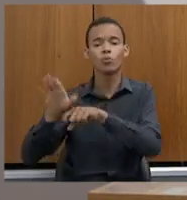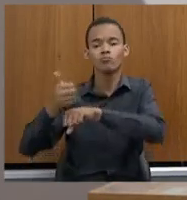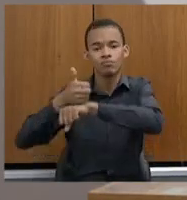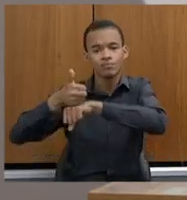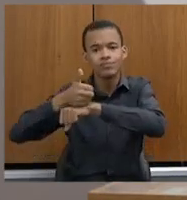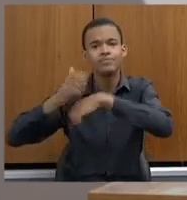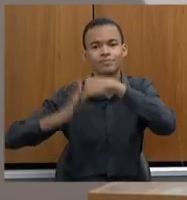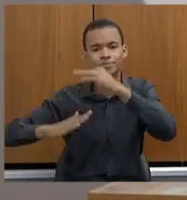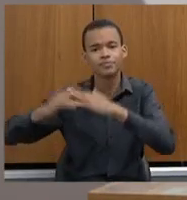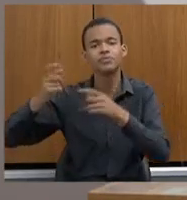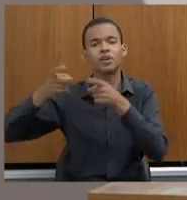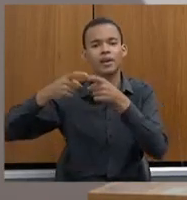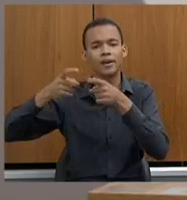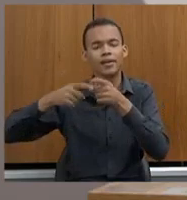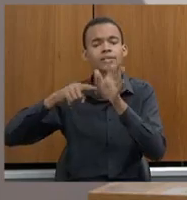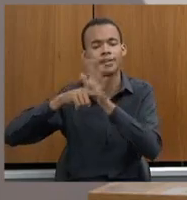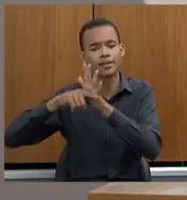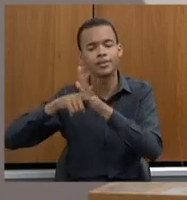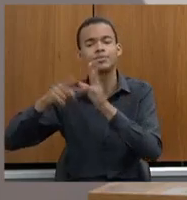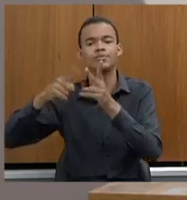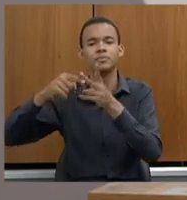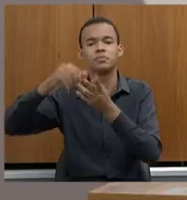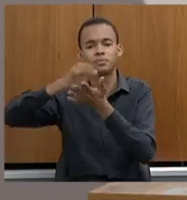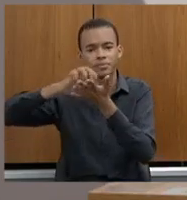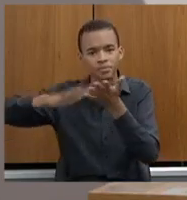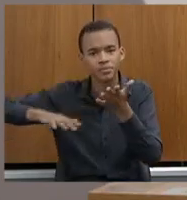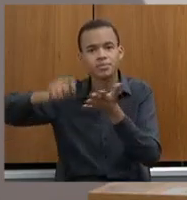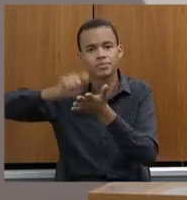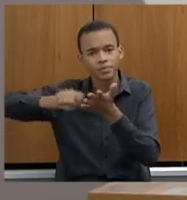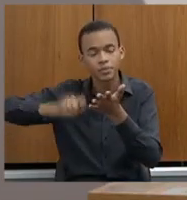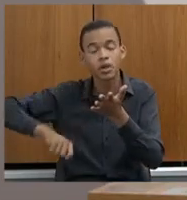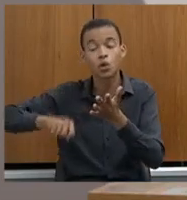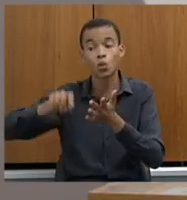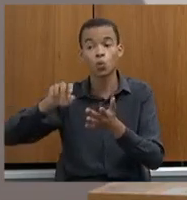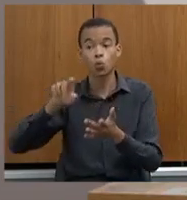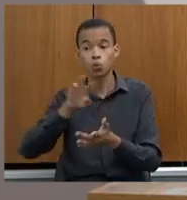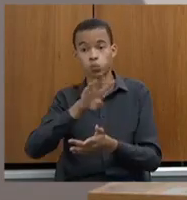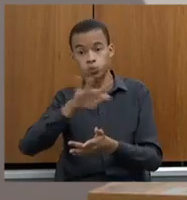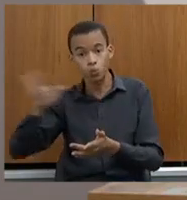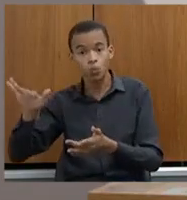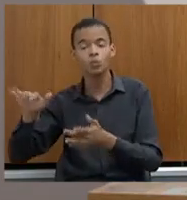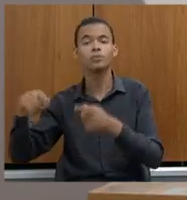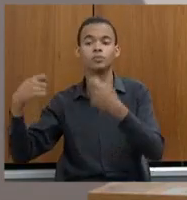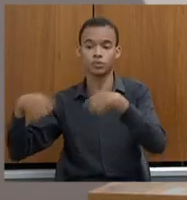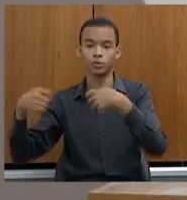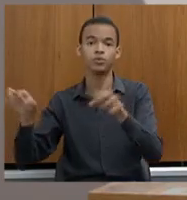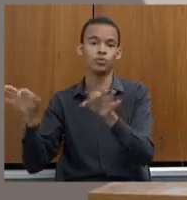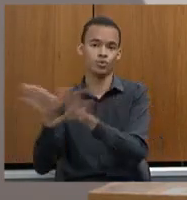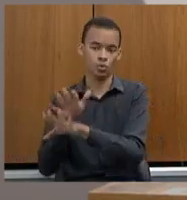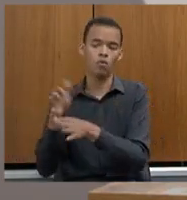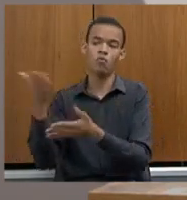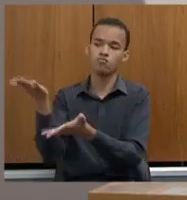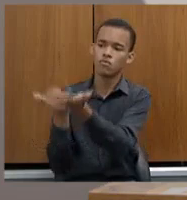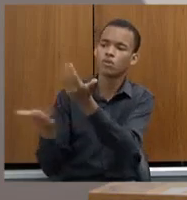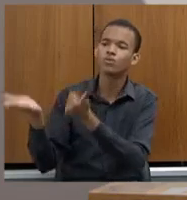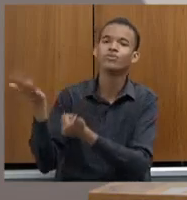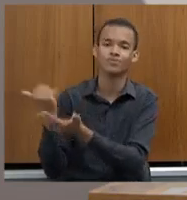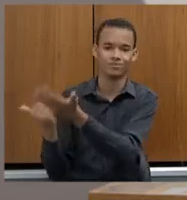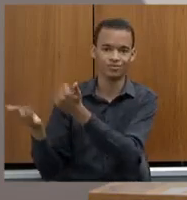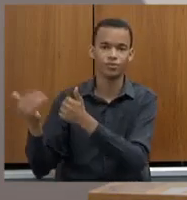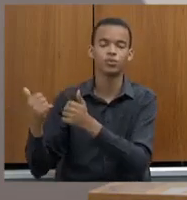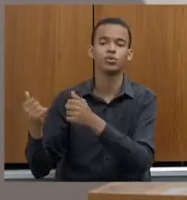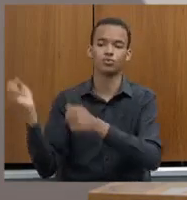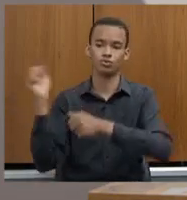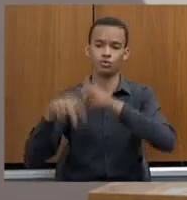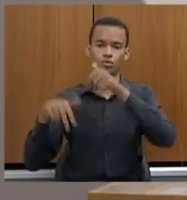peritos, médicos legistas, escrivães, todo mundo pronto? Vamos chamar, mas tem que ter dinheiro, tem que ter mais dinheiro federal